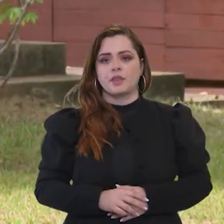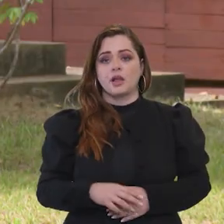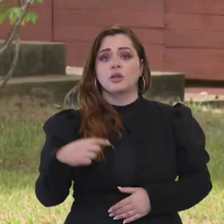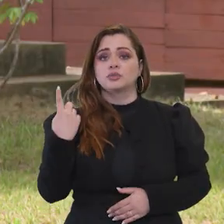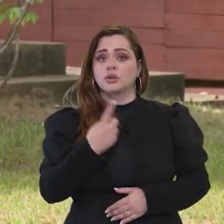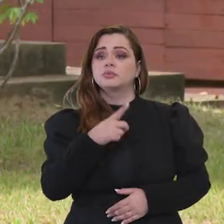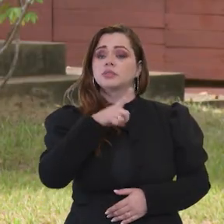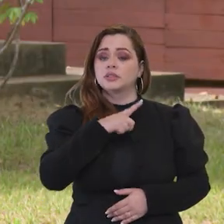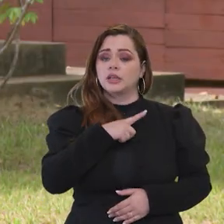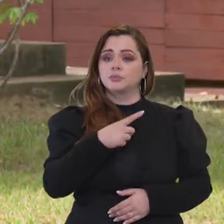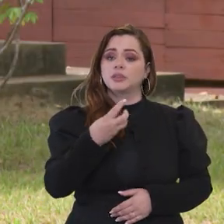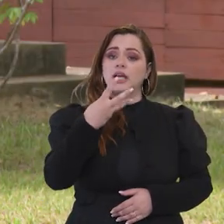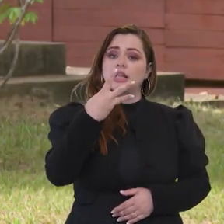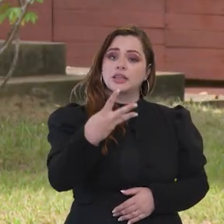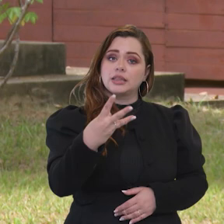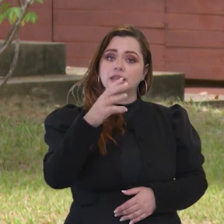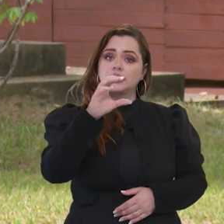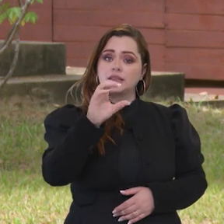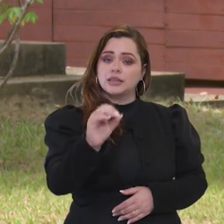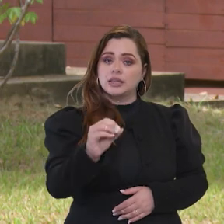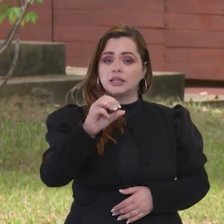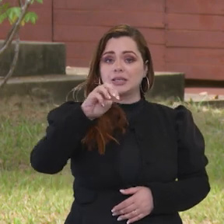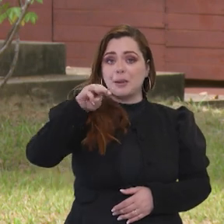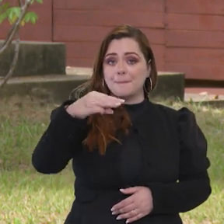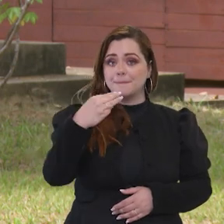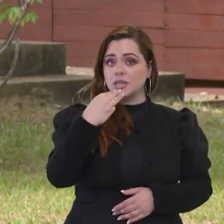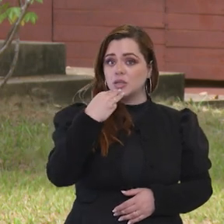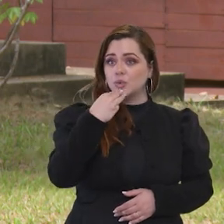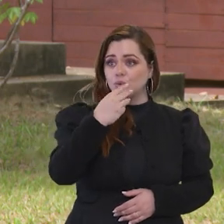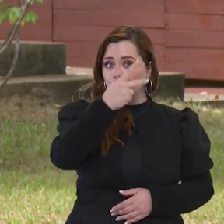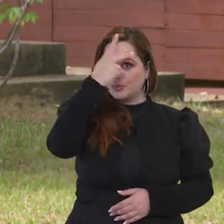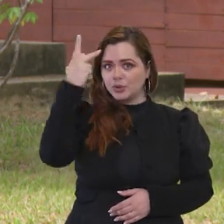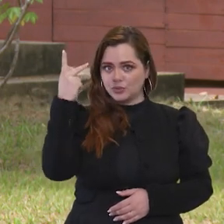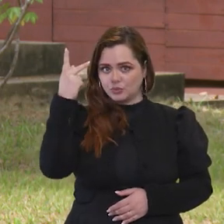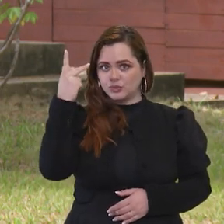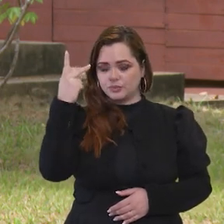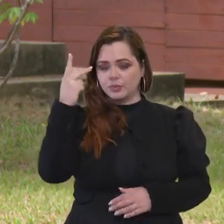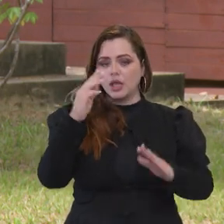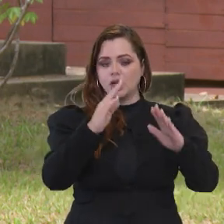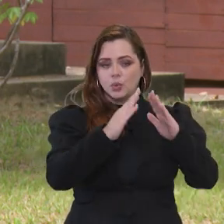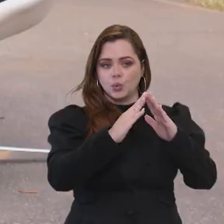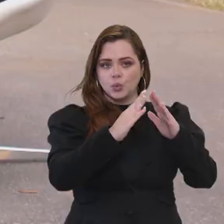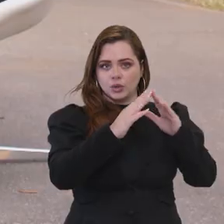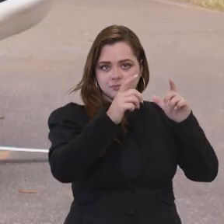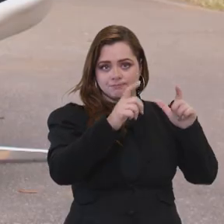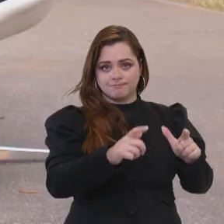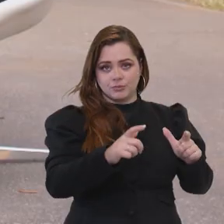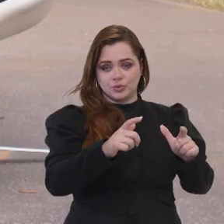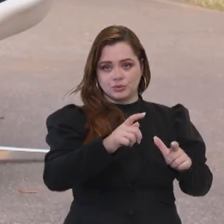pergunta. Nós temos 30 milhões de brasileiros que vivem na Amazônia. As pessoas precisam comer.